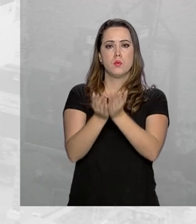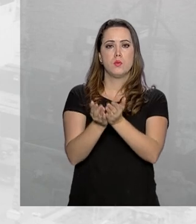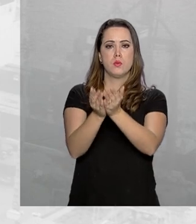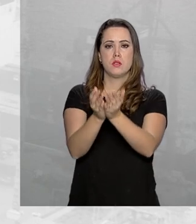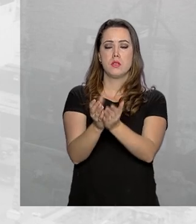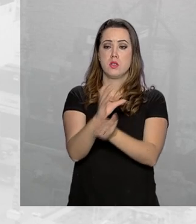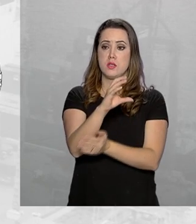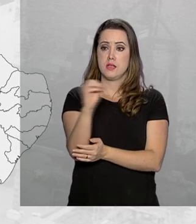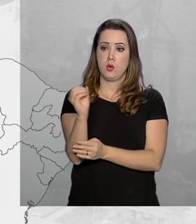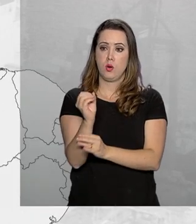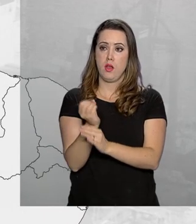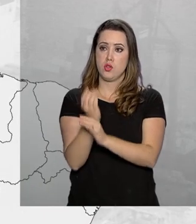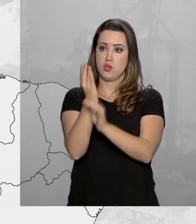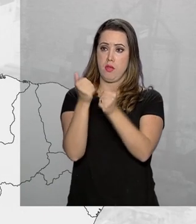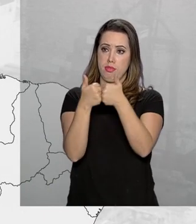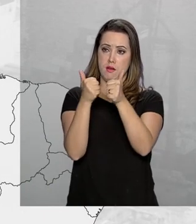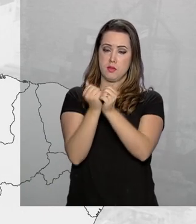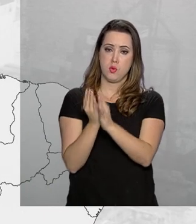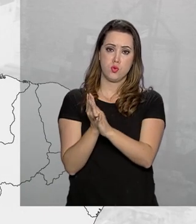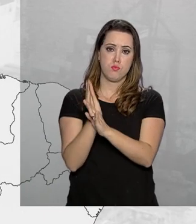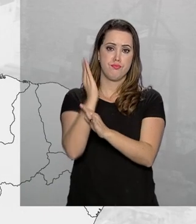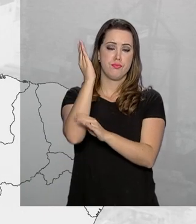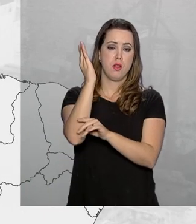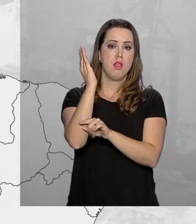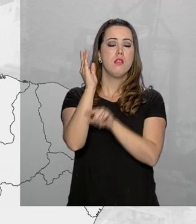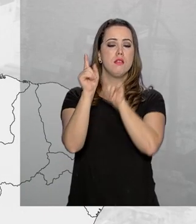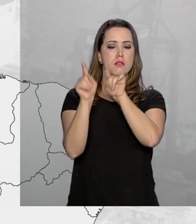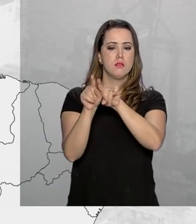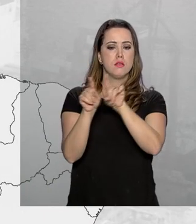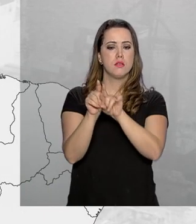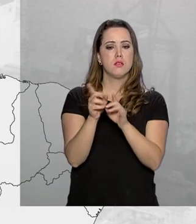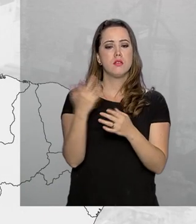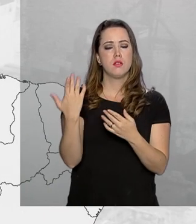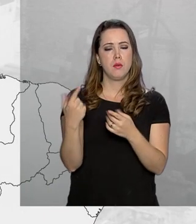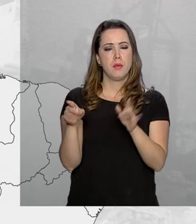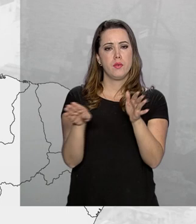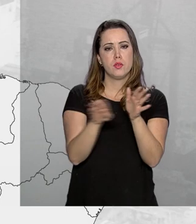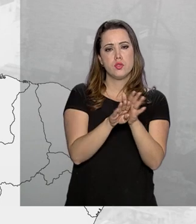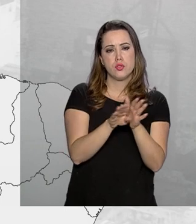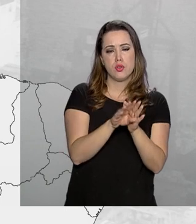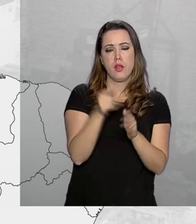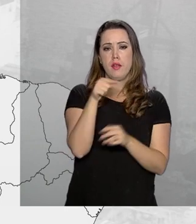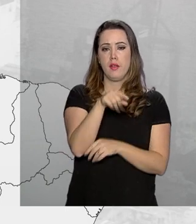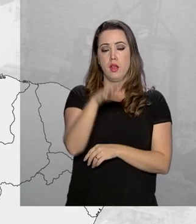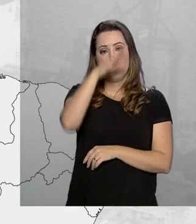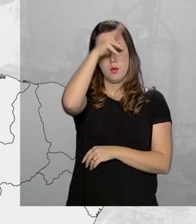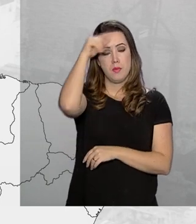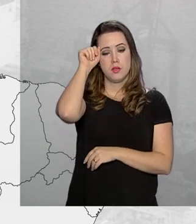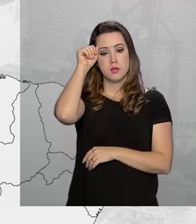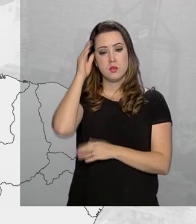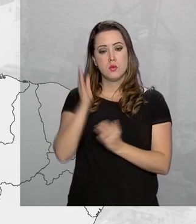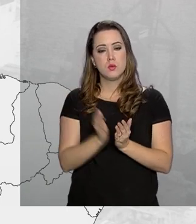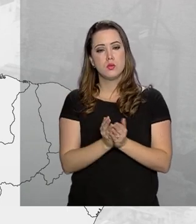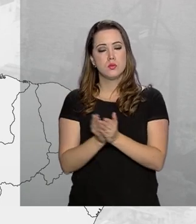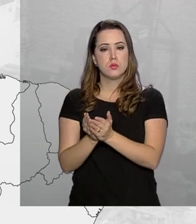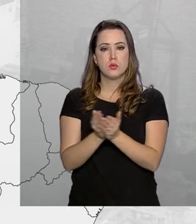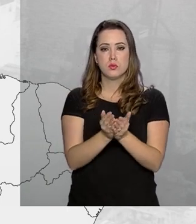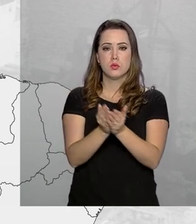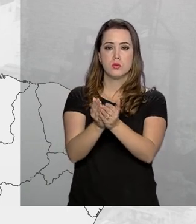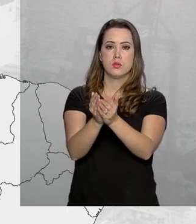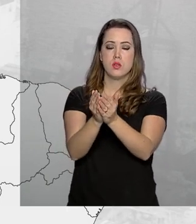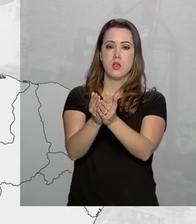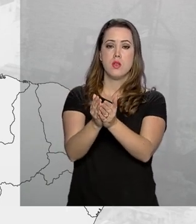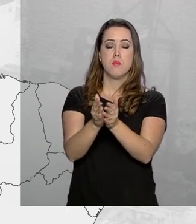Centro-Oeste. O Porto também é responsável por transportar o combustível que chega de Manaus, no Amazonas, em Balsas, para os